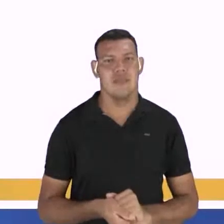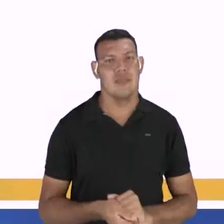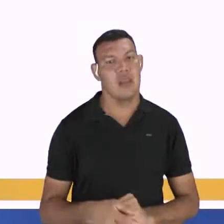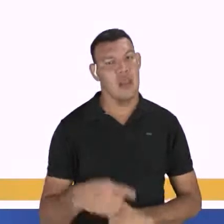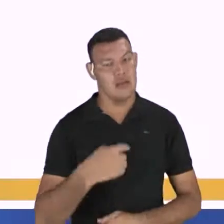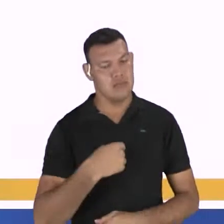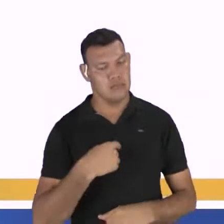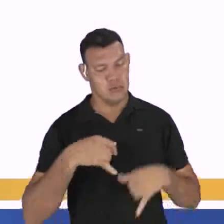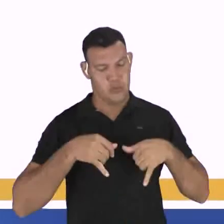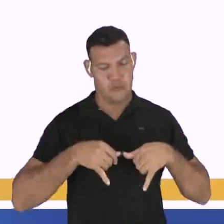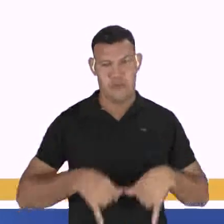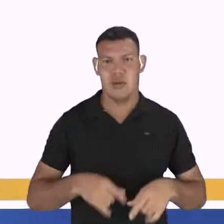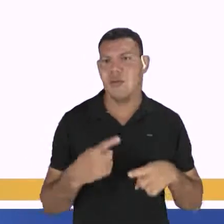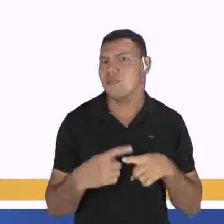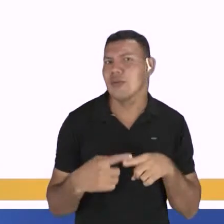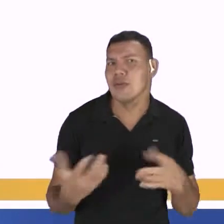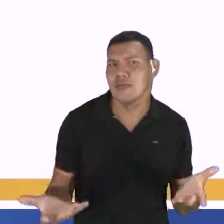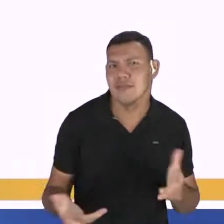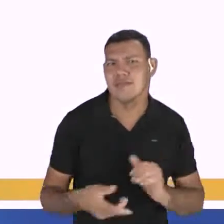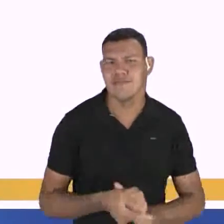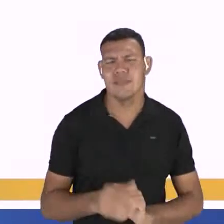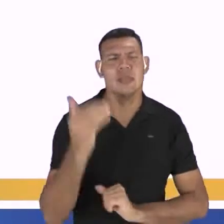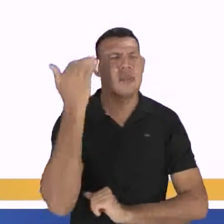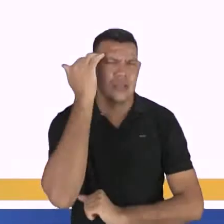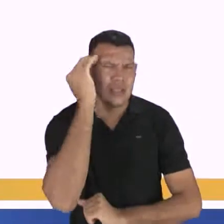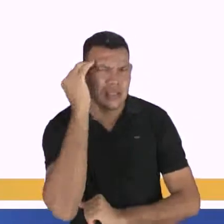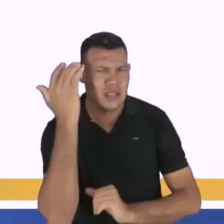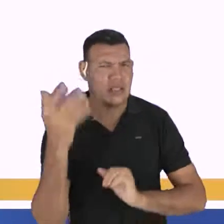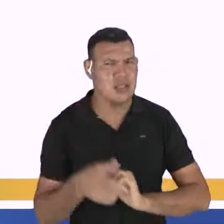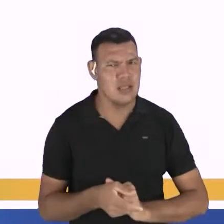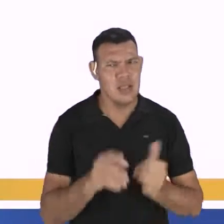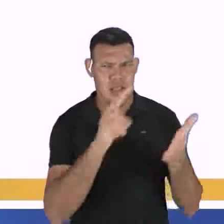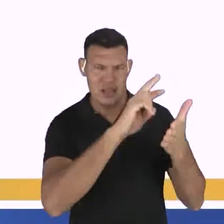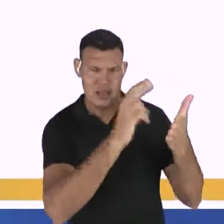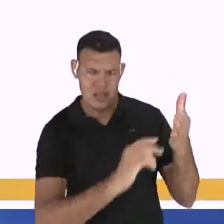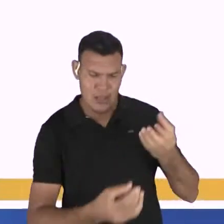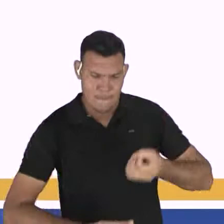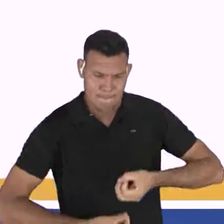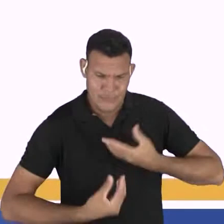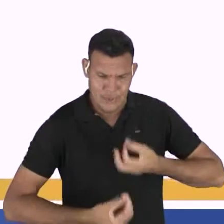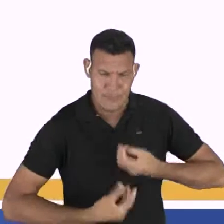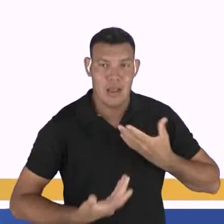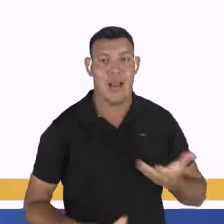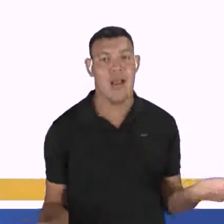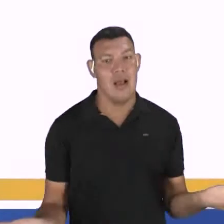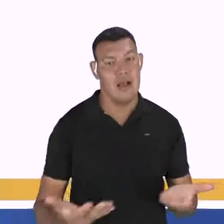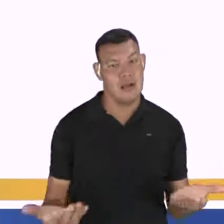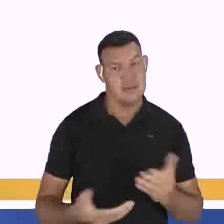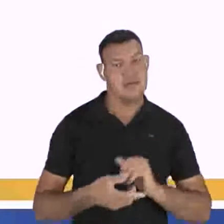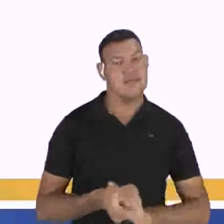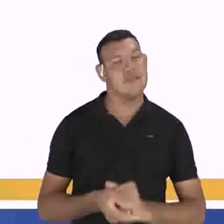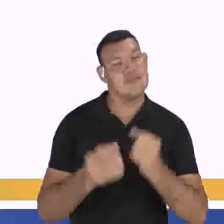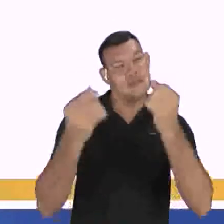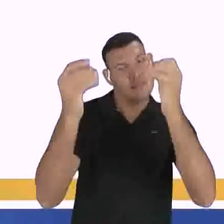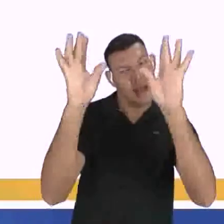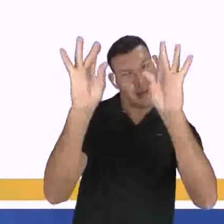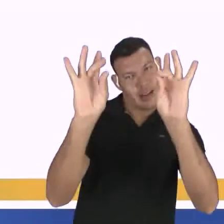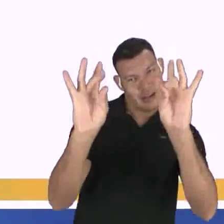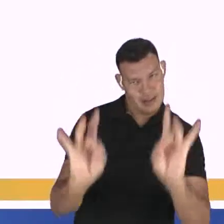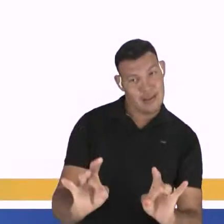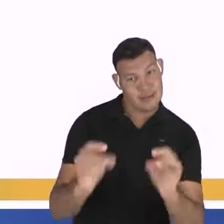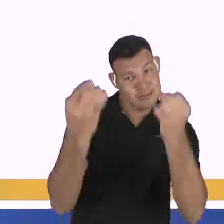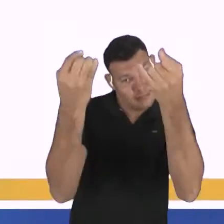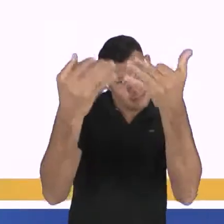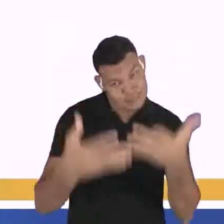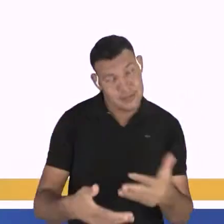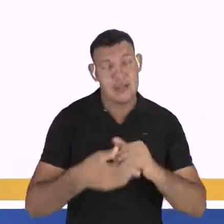eu fico. Mas por quê? Entenderam a leitura do poema? Vamos falar sobre ele agora, a letra